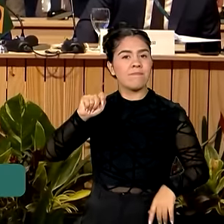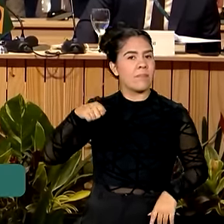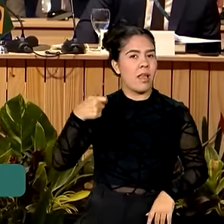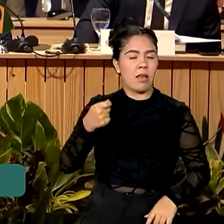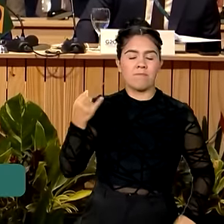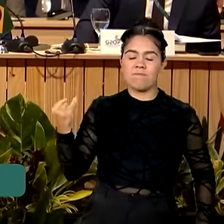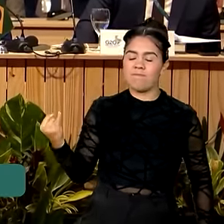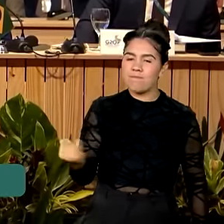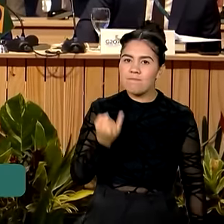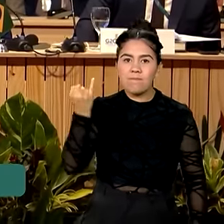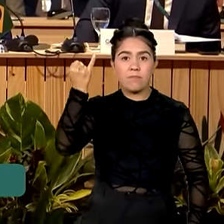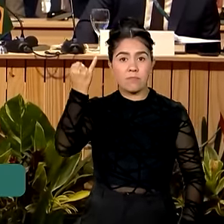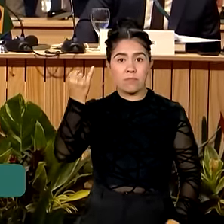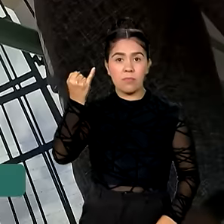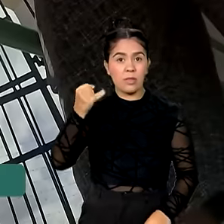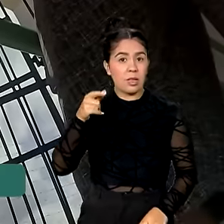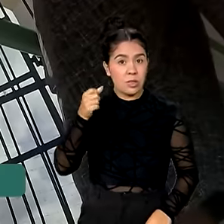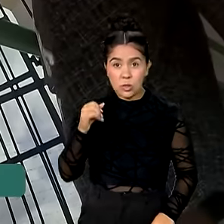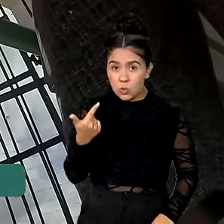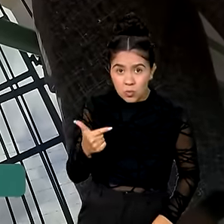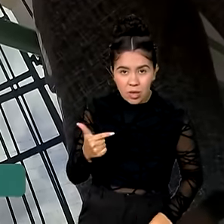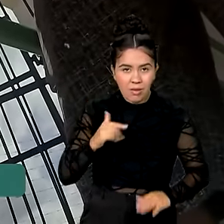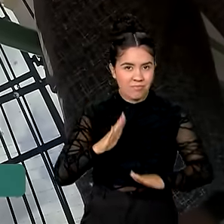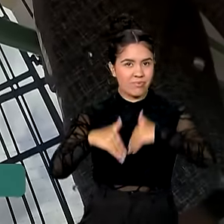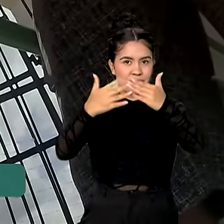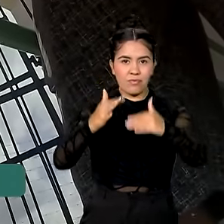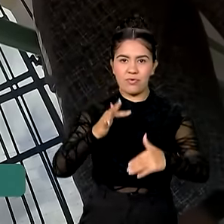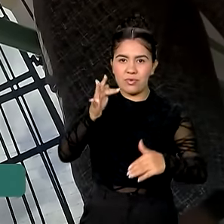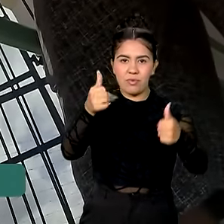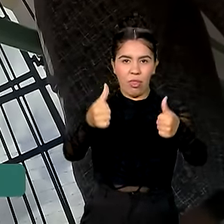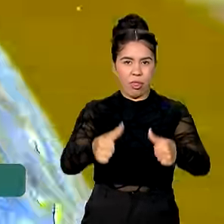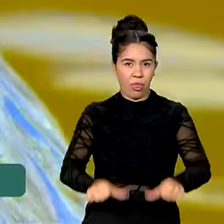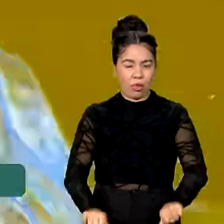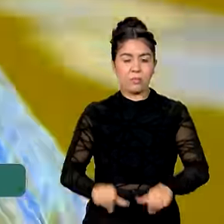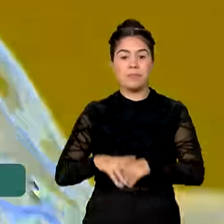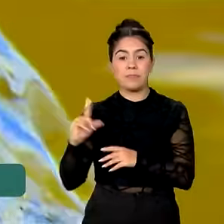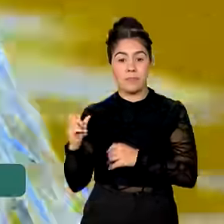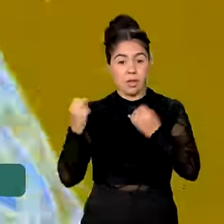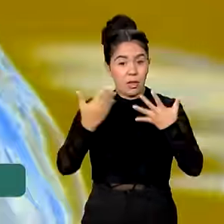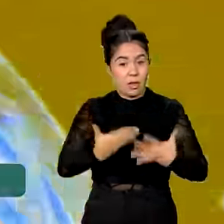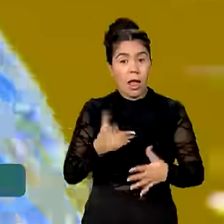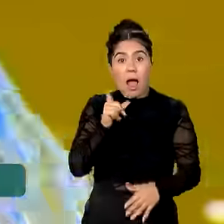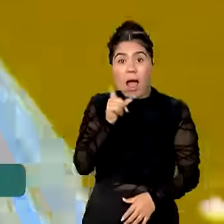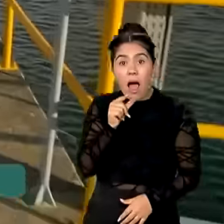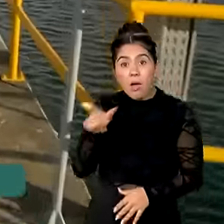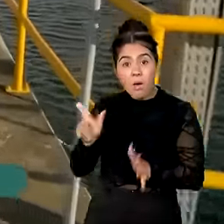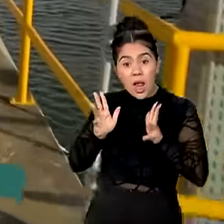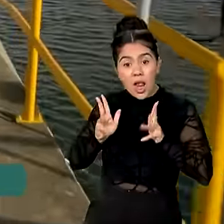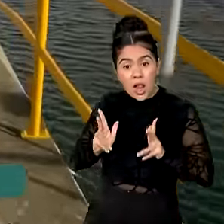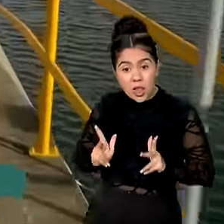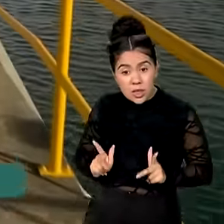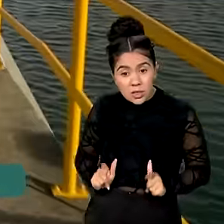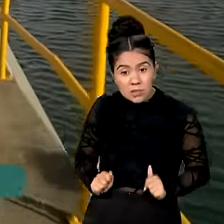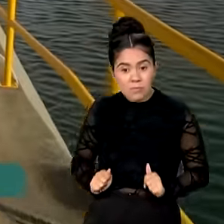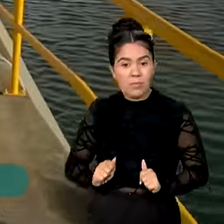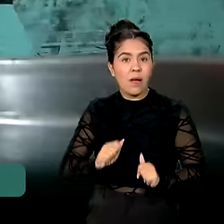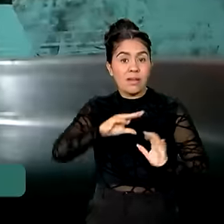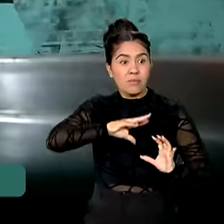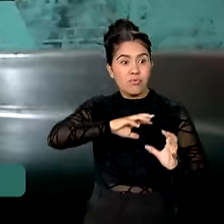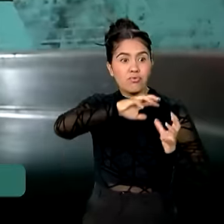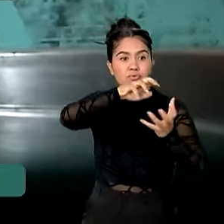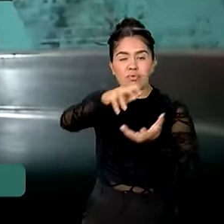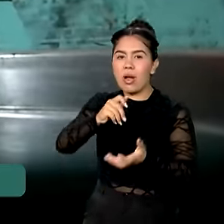qual não há crescimento ou futuro. Fundamental para a existência humana, a água tratada ainda não é universal.